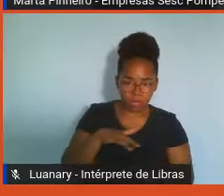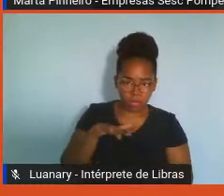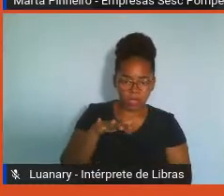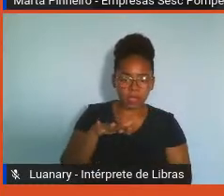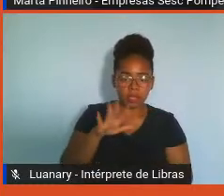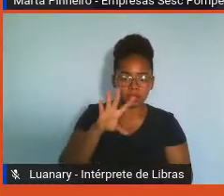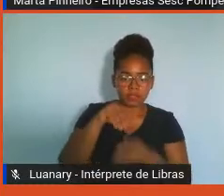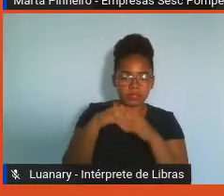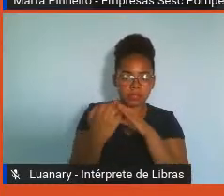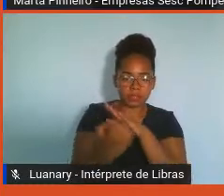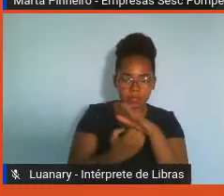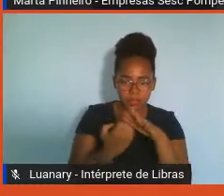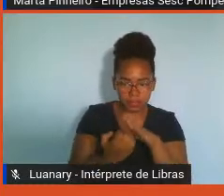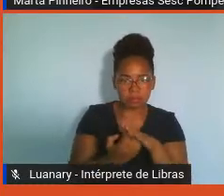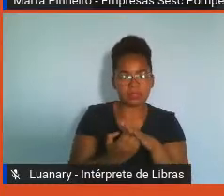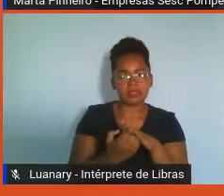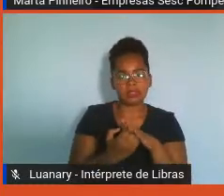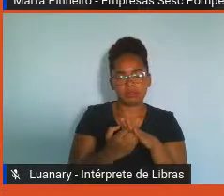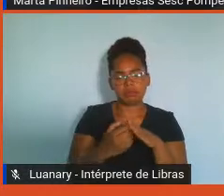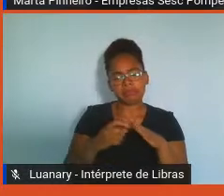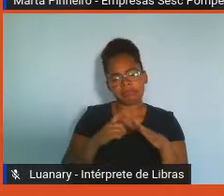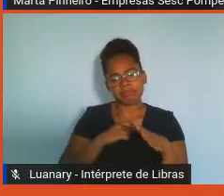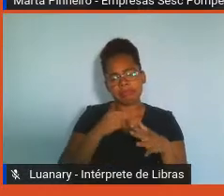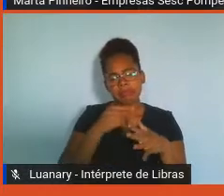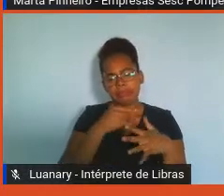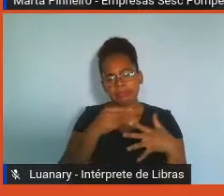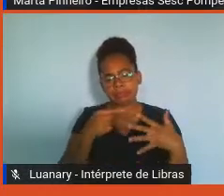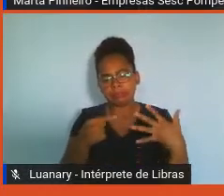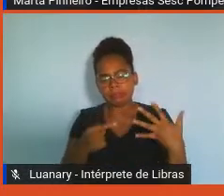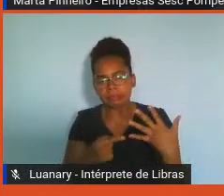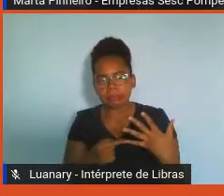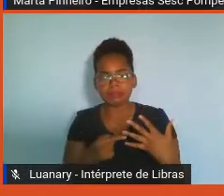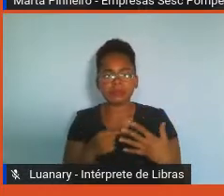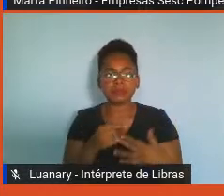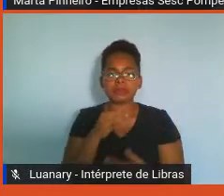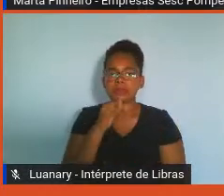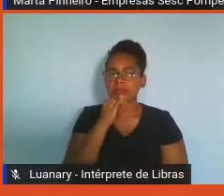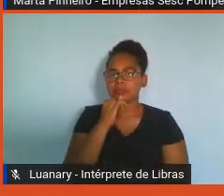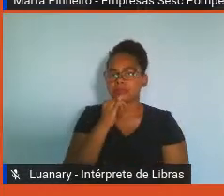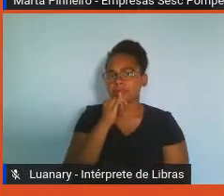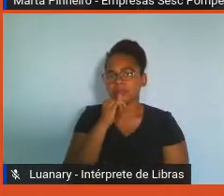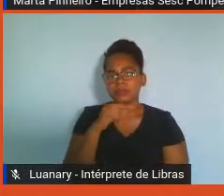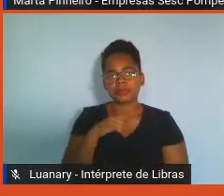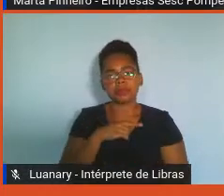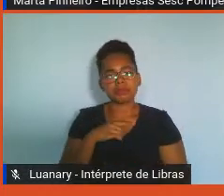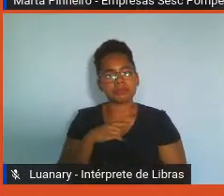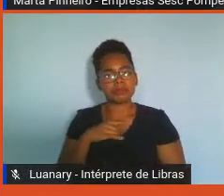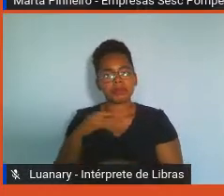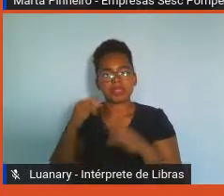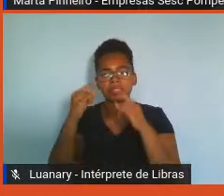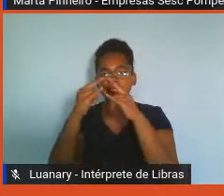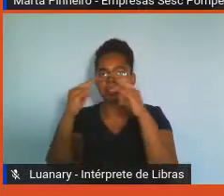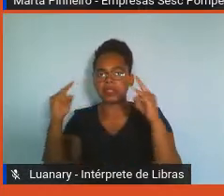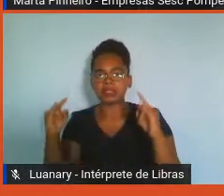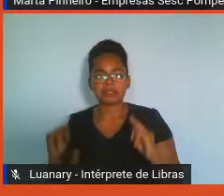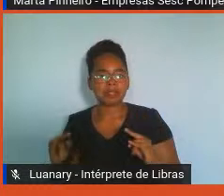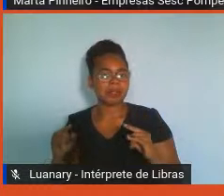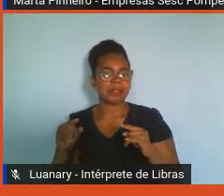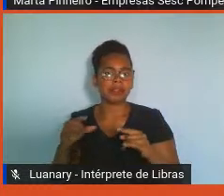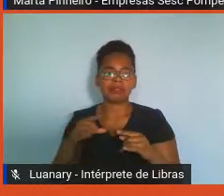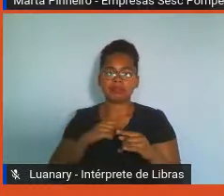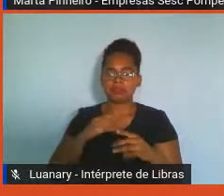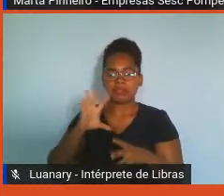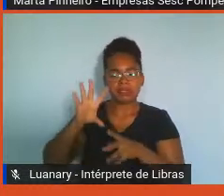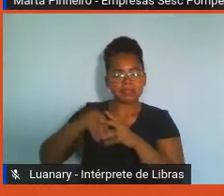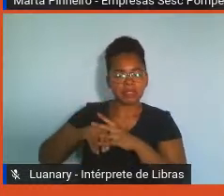muitas opções, e se vocês colocassem circo, malabares, enfim, tem atividades